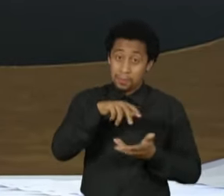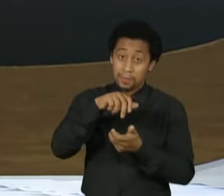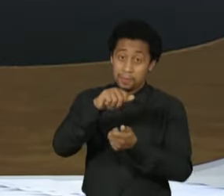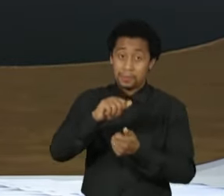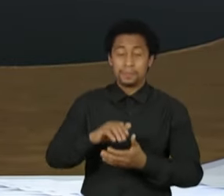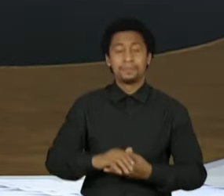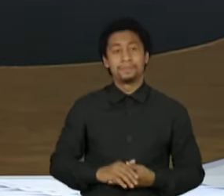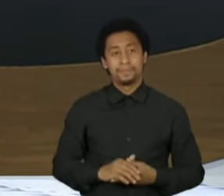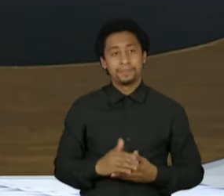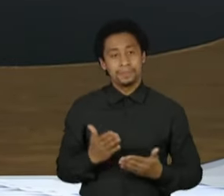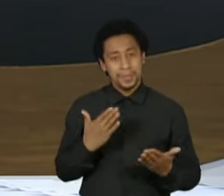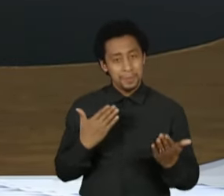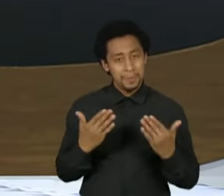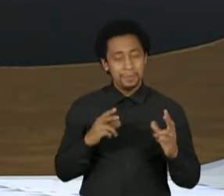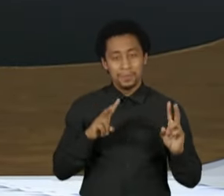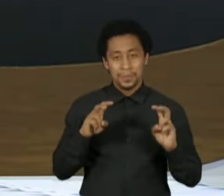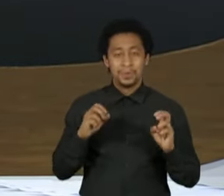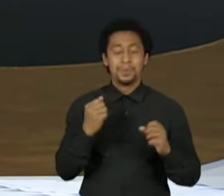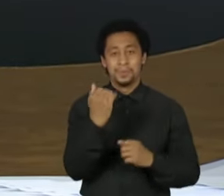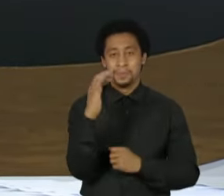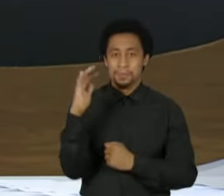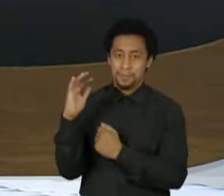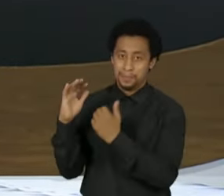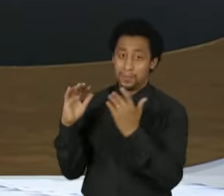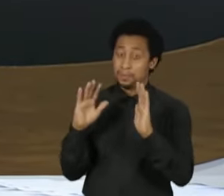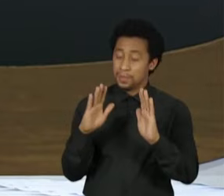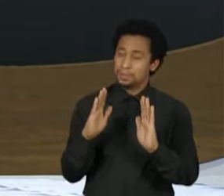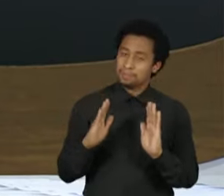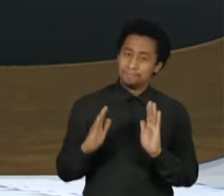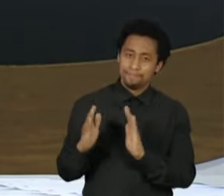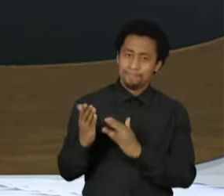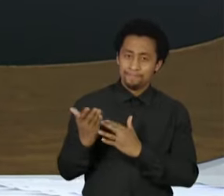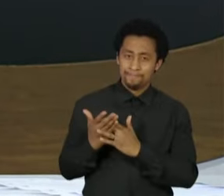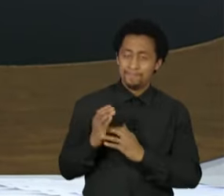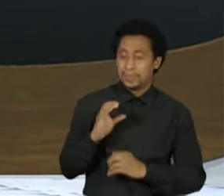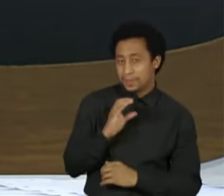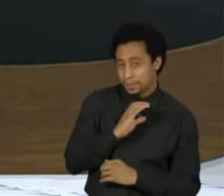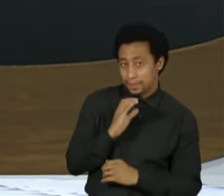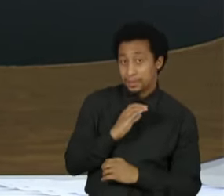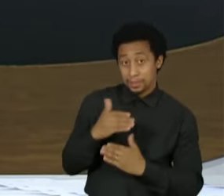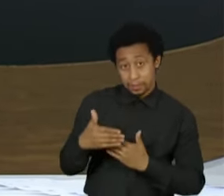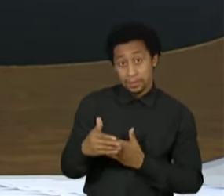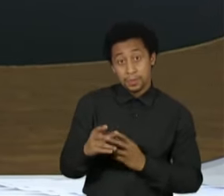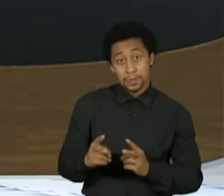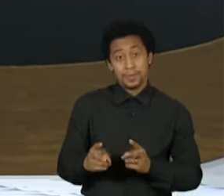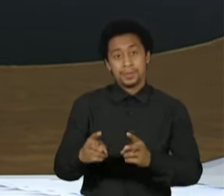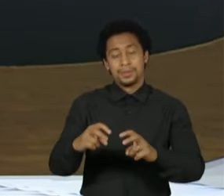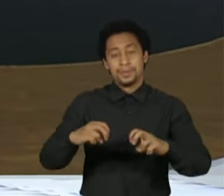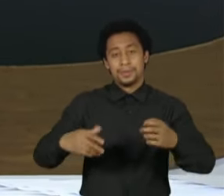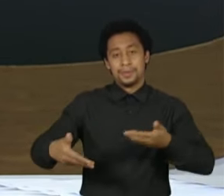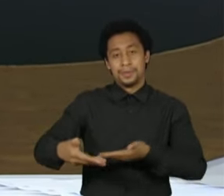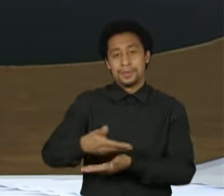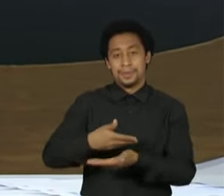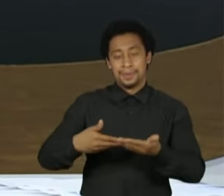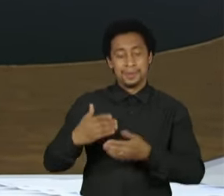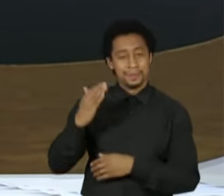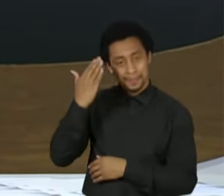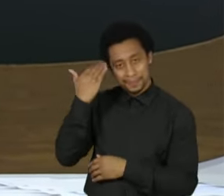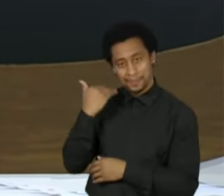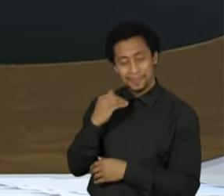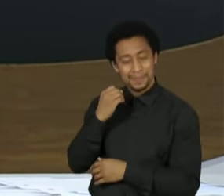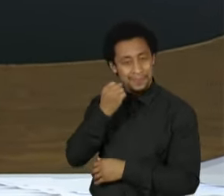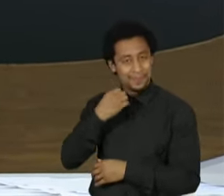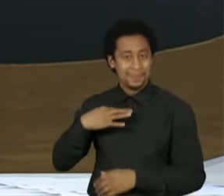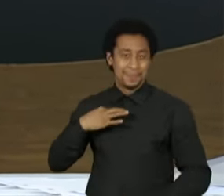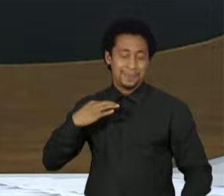a falar de meio ambiente e de outros assuntos, mas agora a gente precisa fazer mais um breve intervalo e volta já já com o Roda Viva, com a senadora e